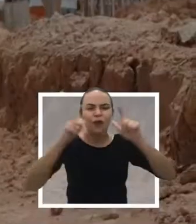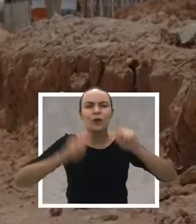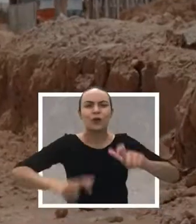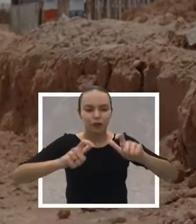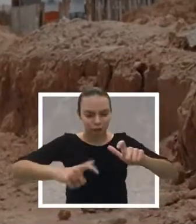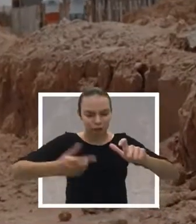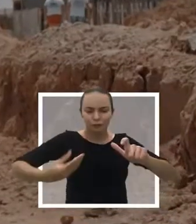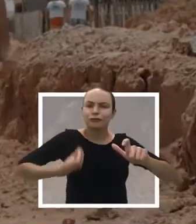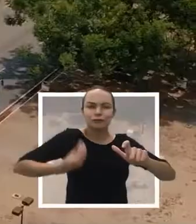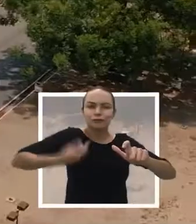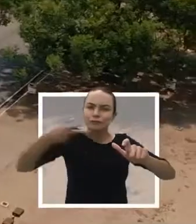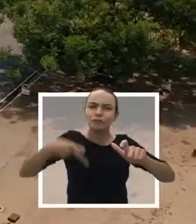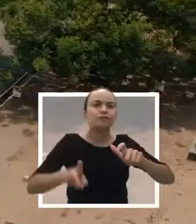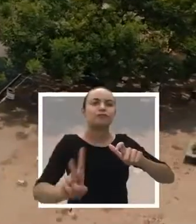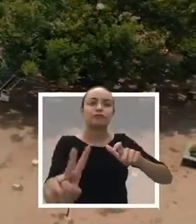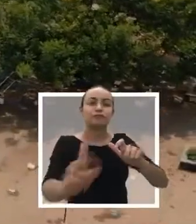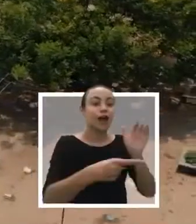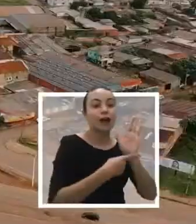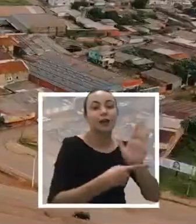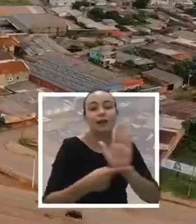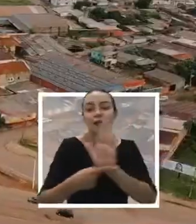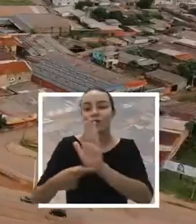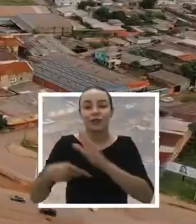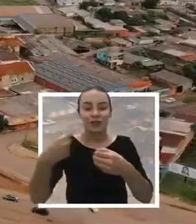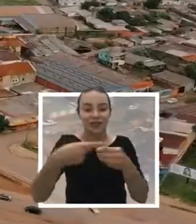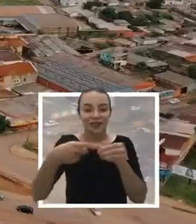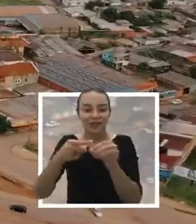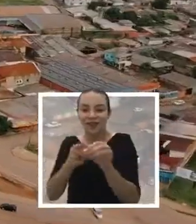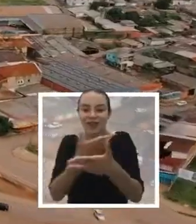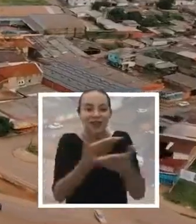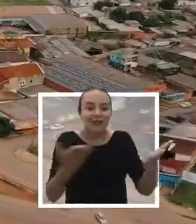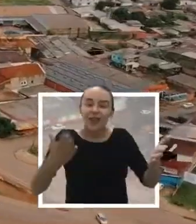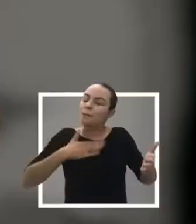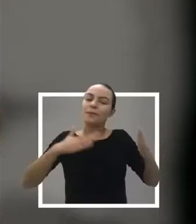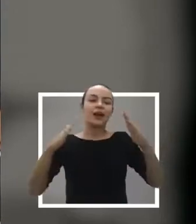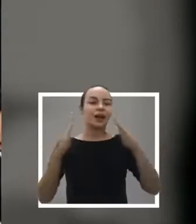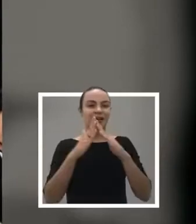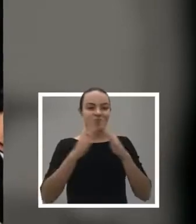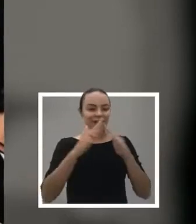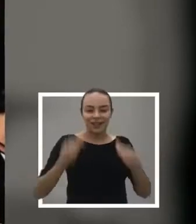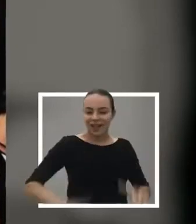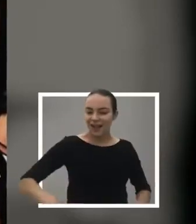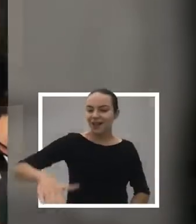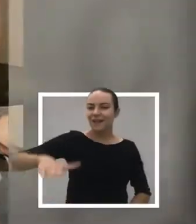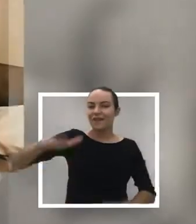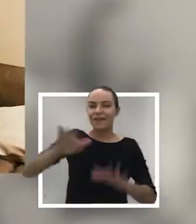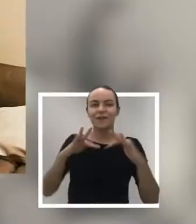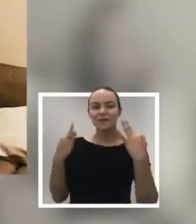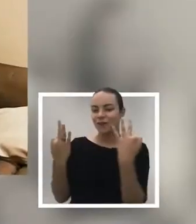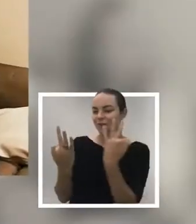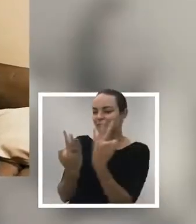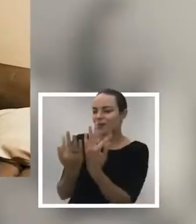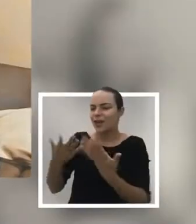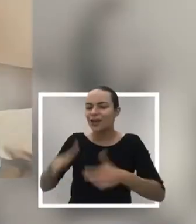Ajudar a cidade que virou a minha casa, onde criei a minha família.